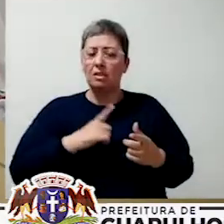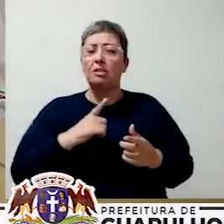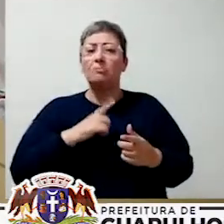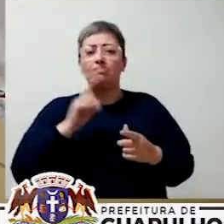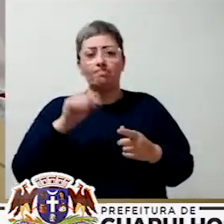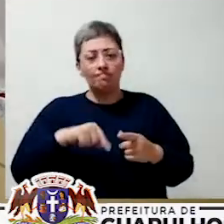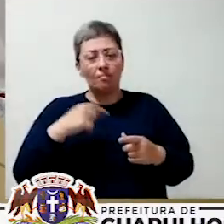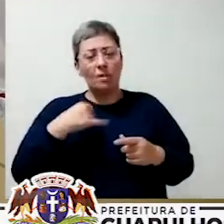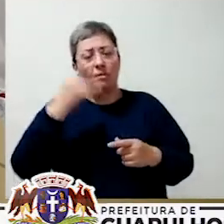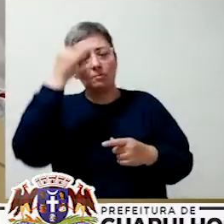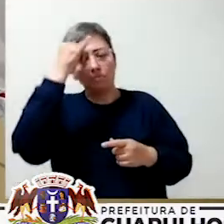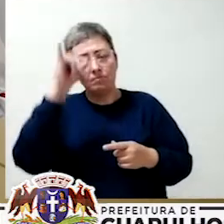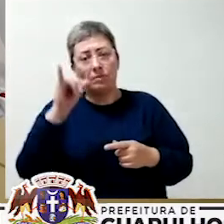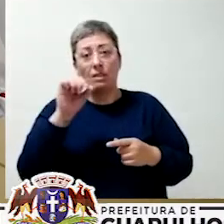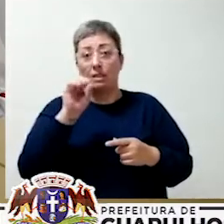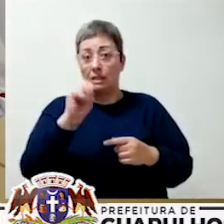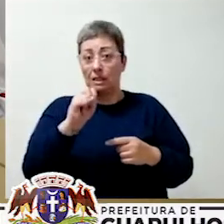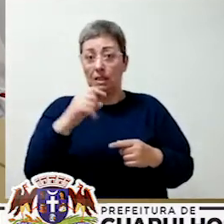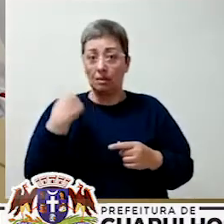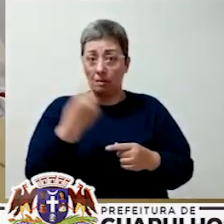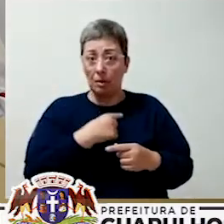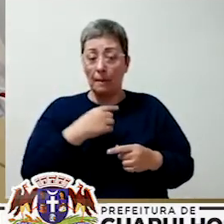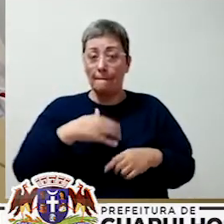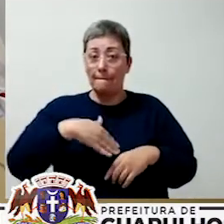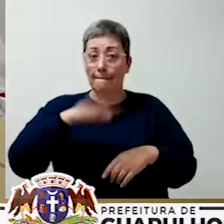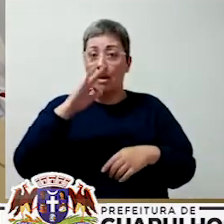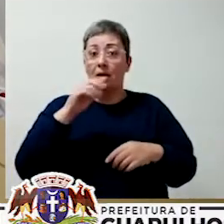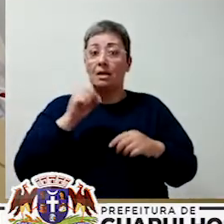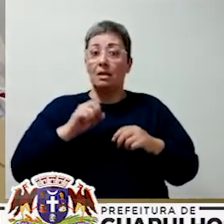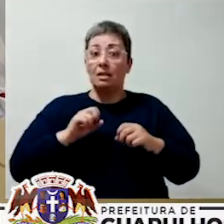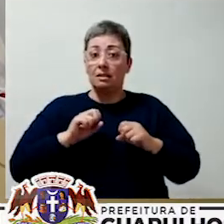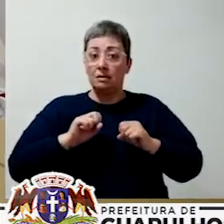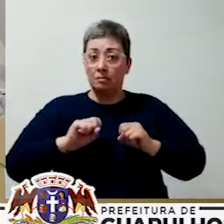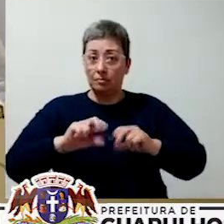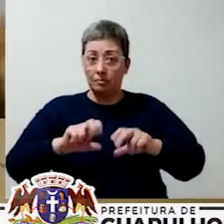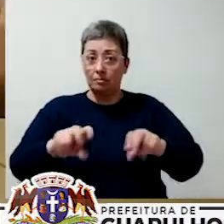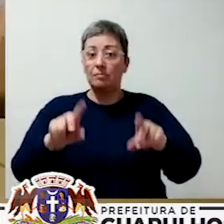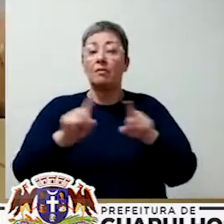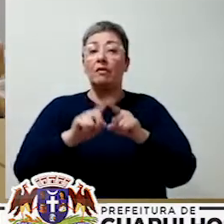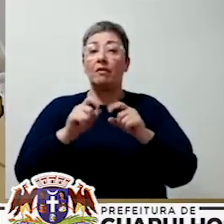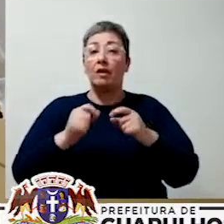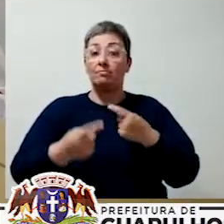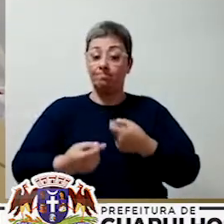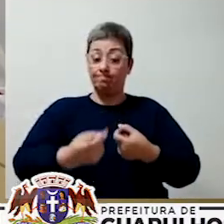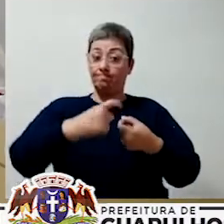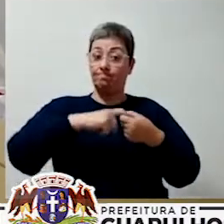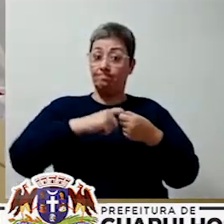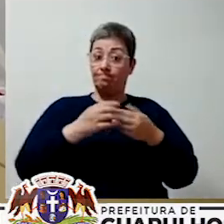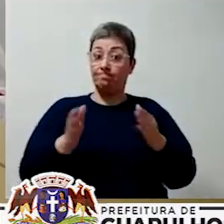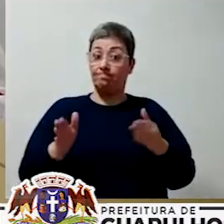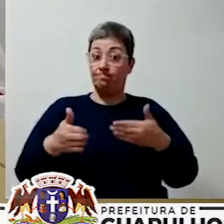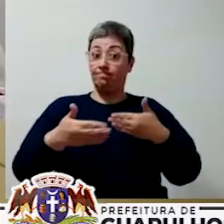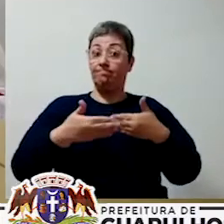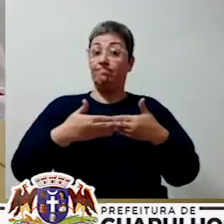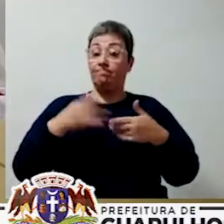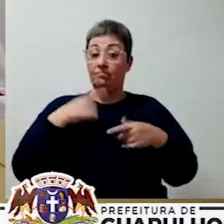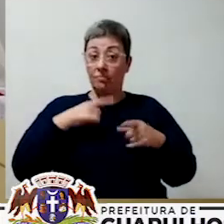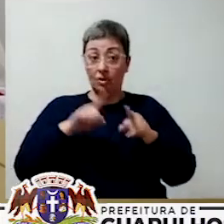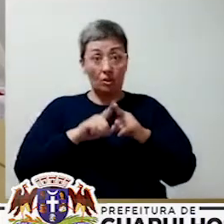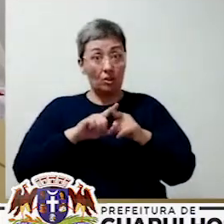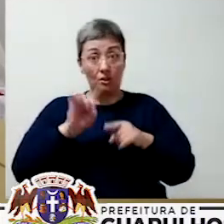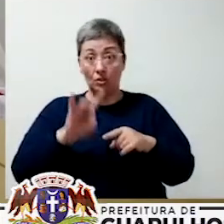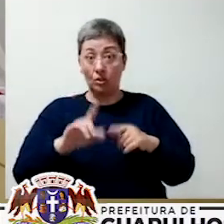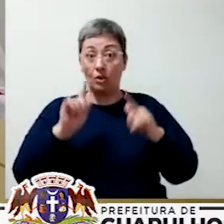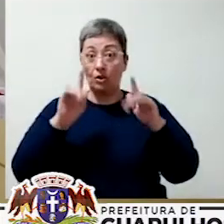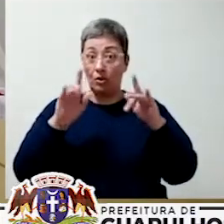coisa que a gente precisa evitar porque se nós tivermos mais contágios, a gente vai ter que retroceder. E isso vale não apenas para Guarulhos. Então,